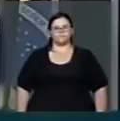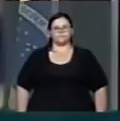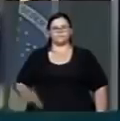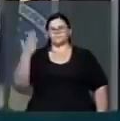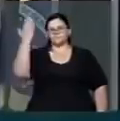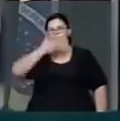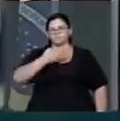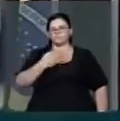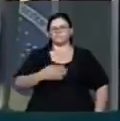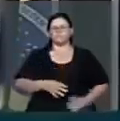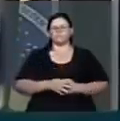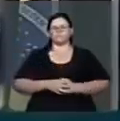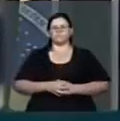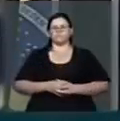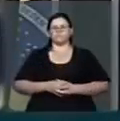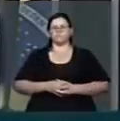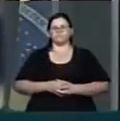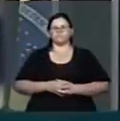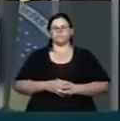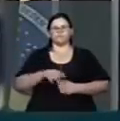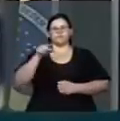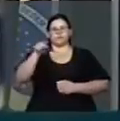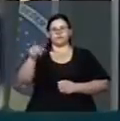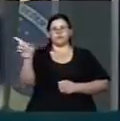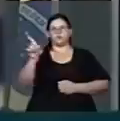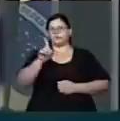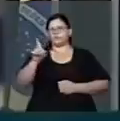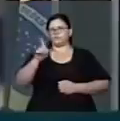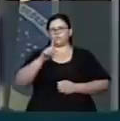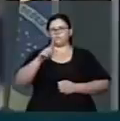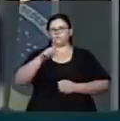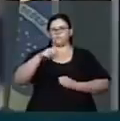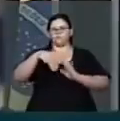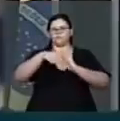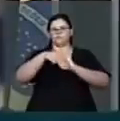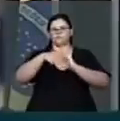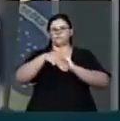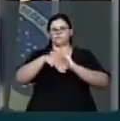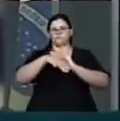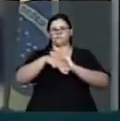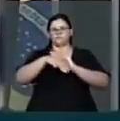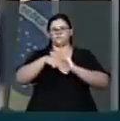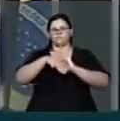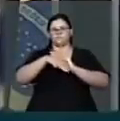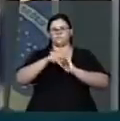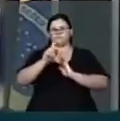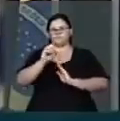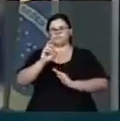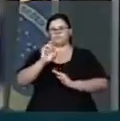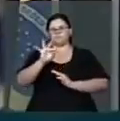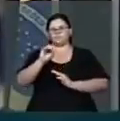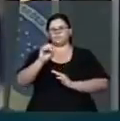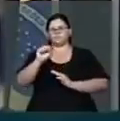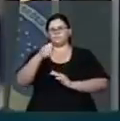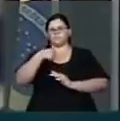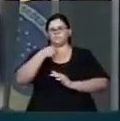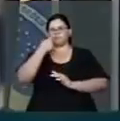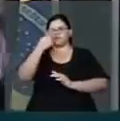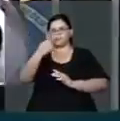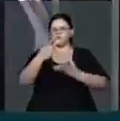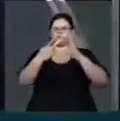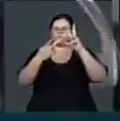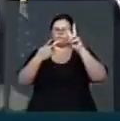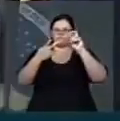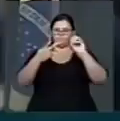Aquela não é a medida dos portos, não era a medida dos portos. Aquilo que eu disse, aqui eu repito.